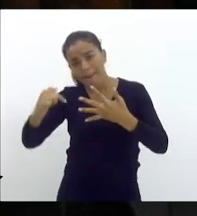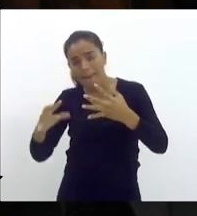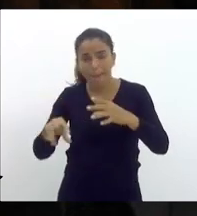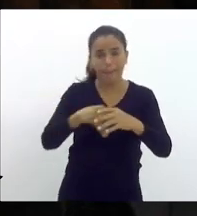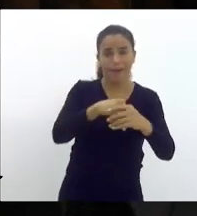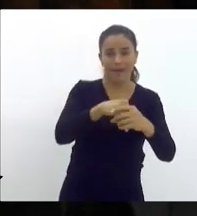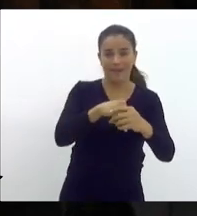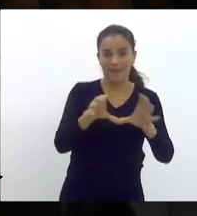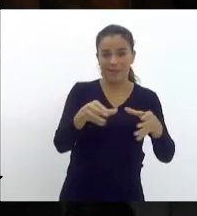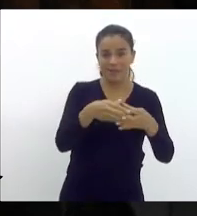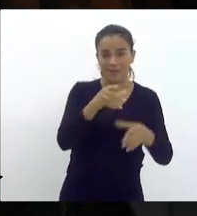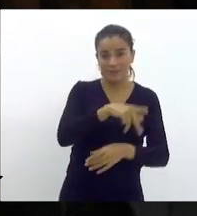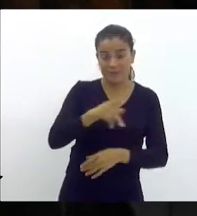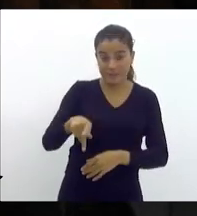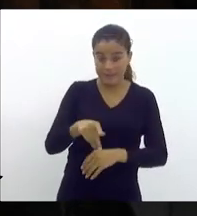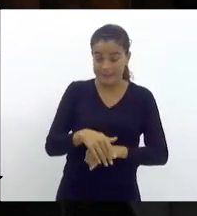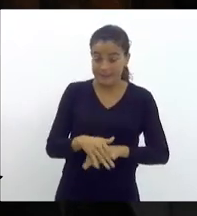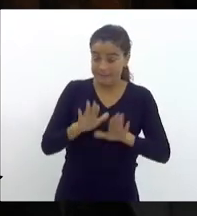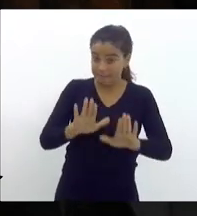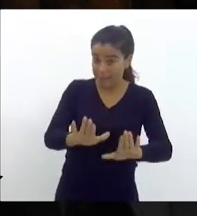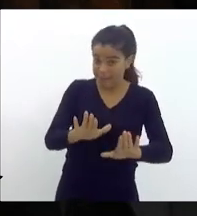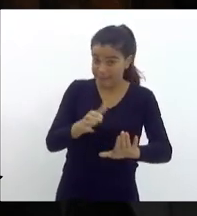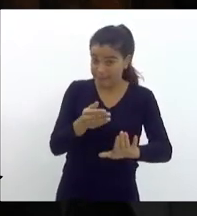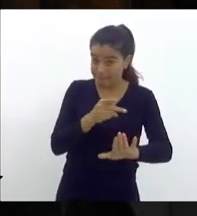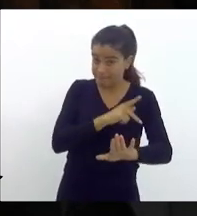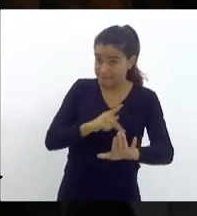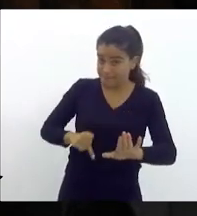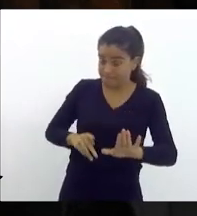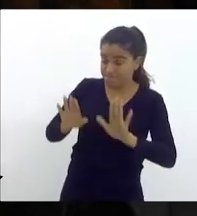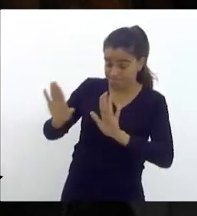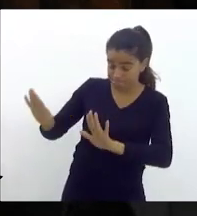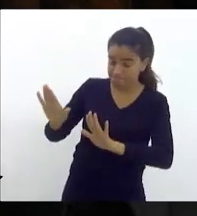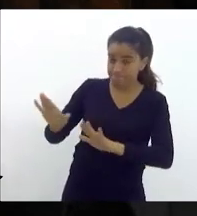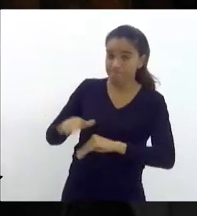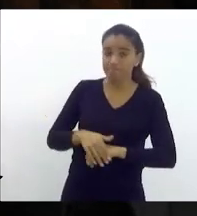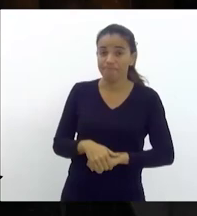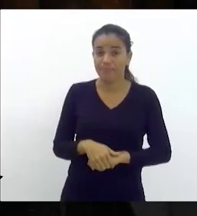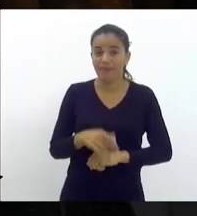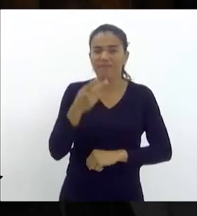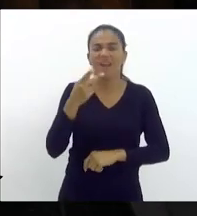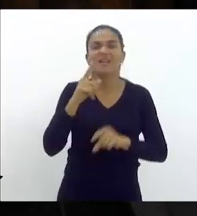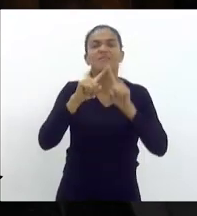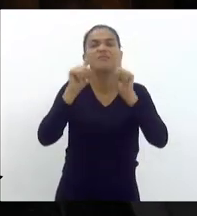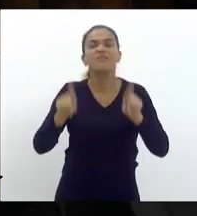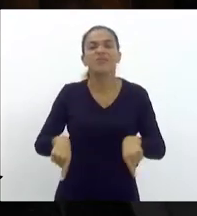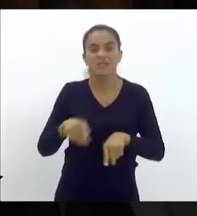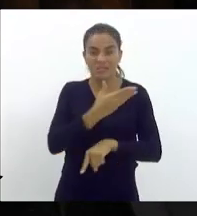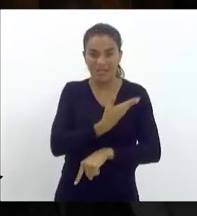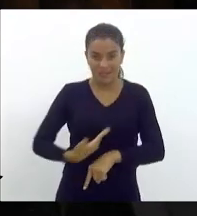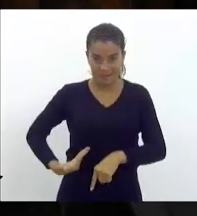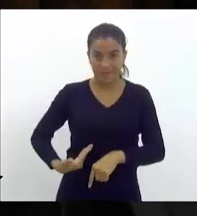a todos. Mas aí, senhora presidente, falando em funcionário público,